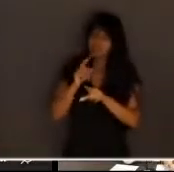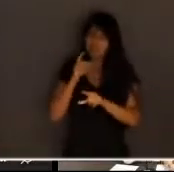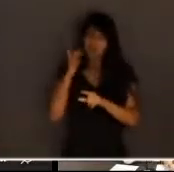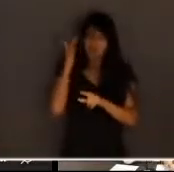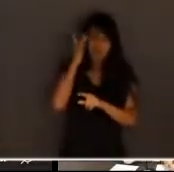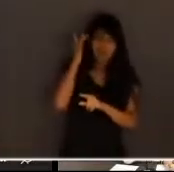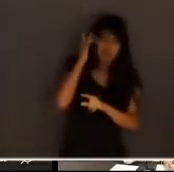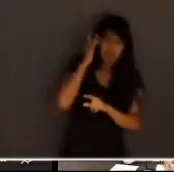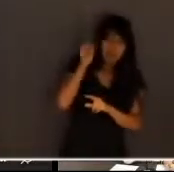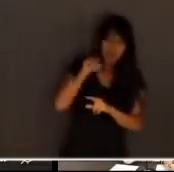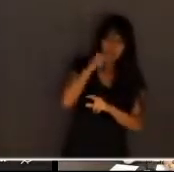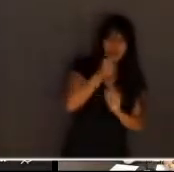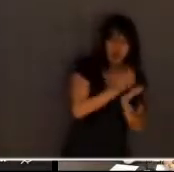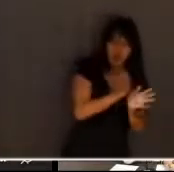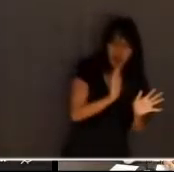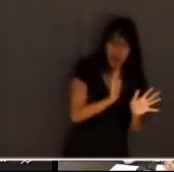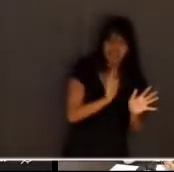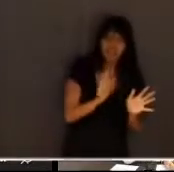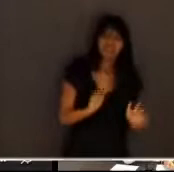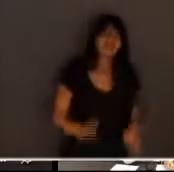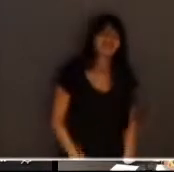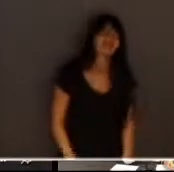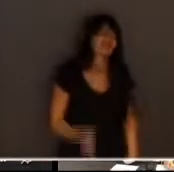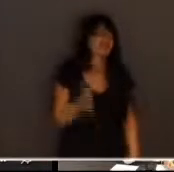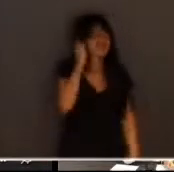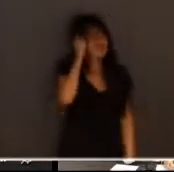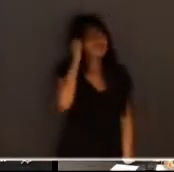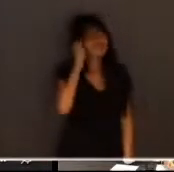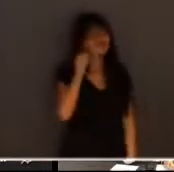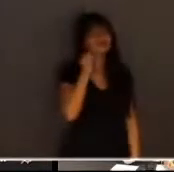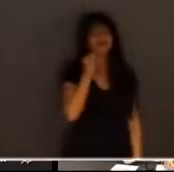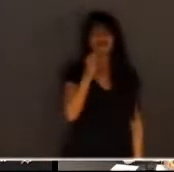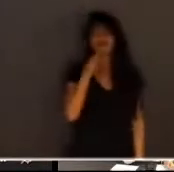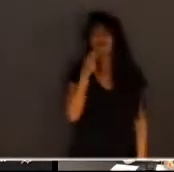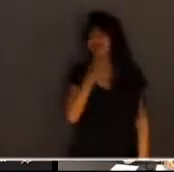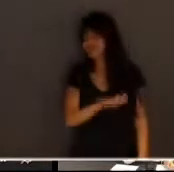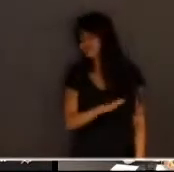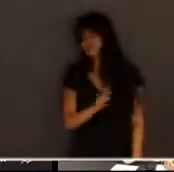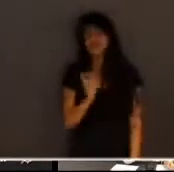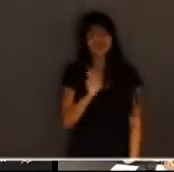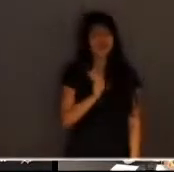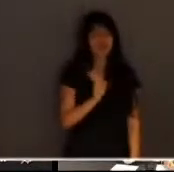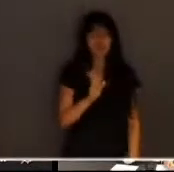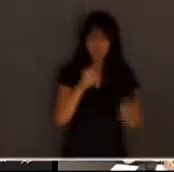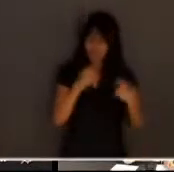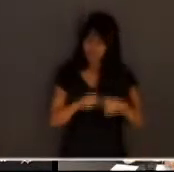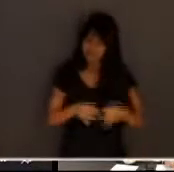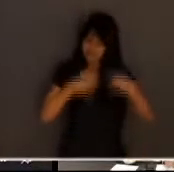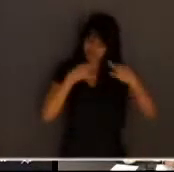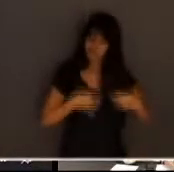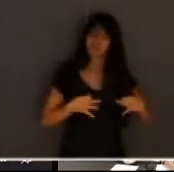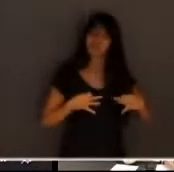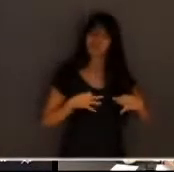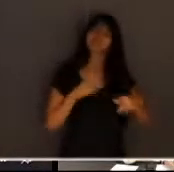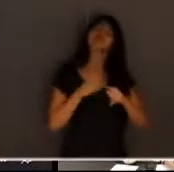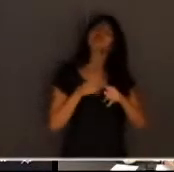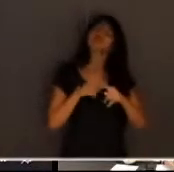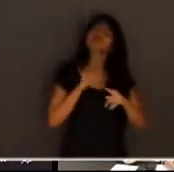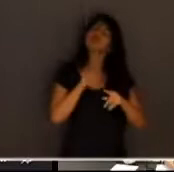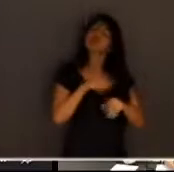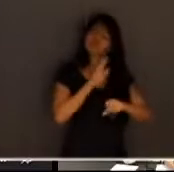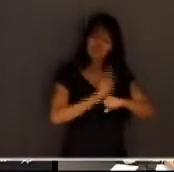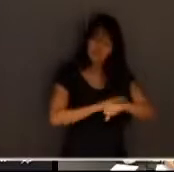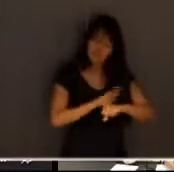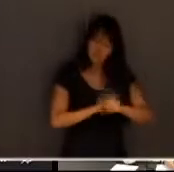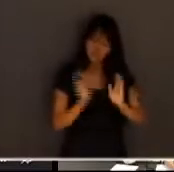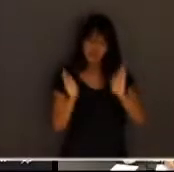depois que acabou o julgamento não a parte atrasado não adianta nós temos que ter o timing temos que ter